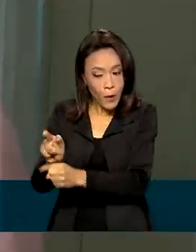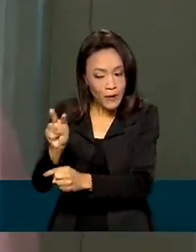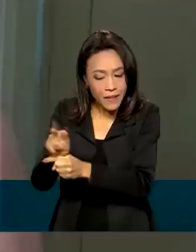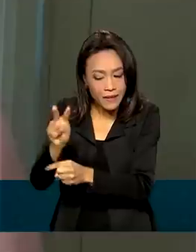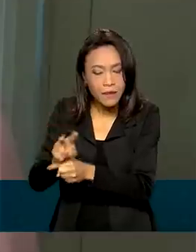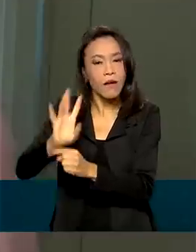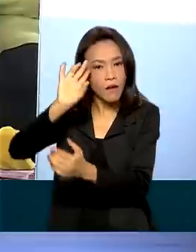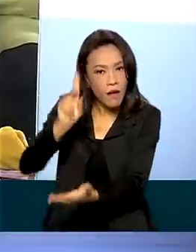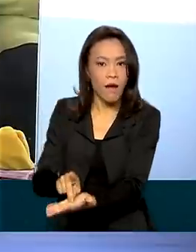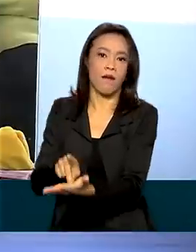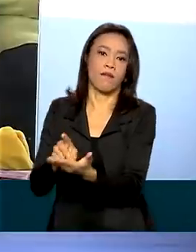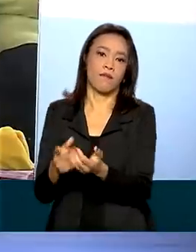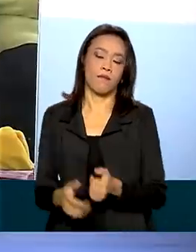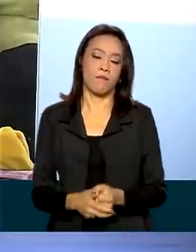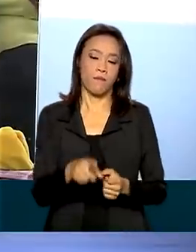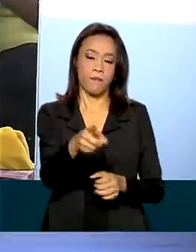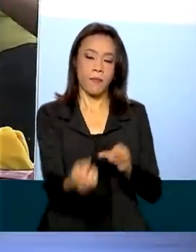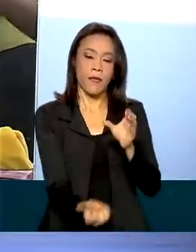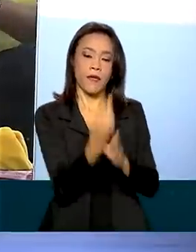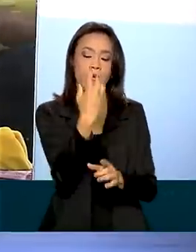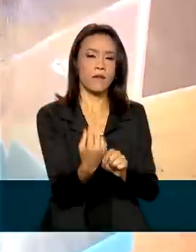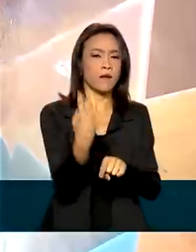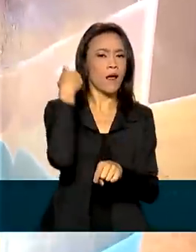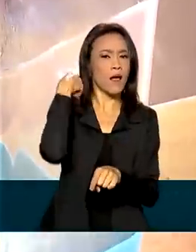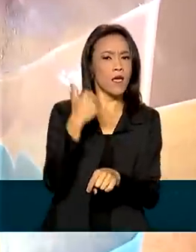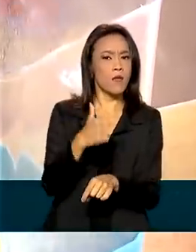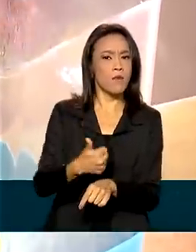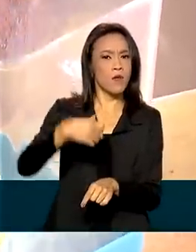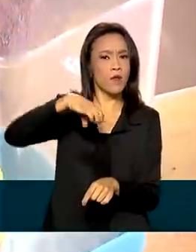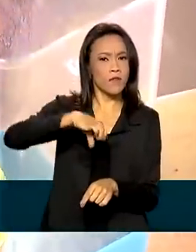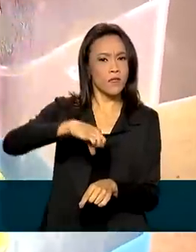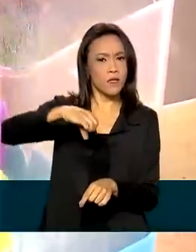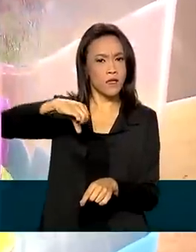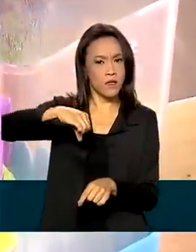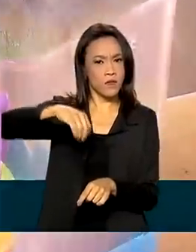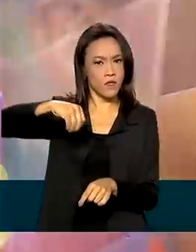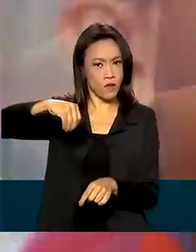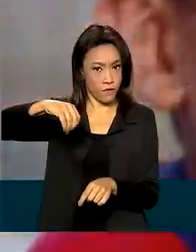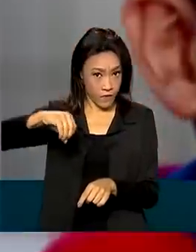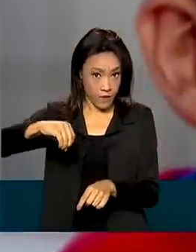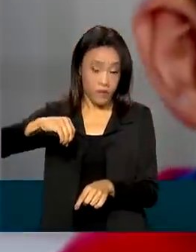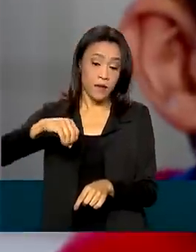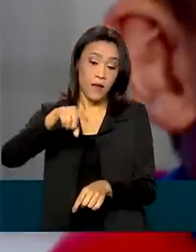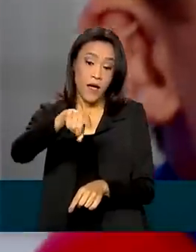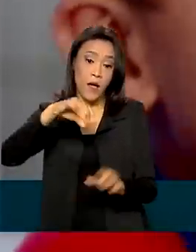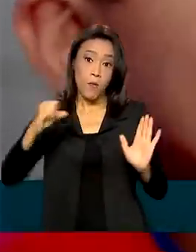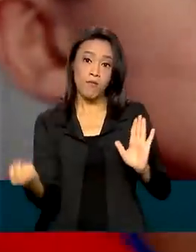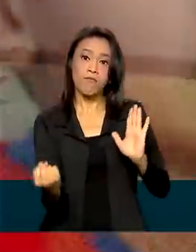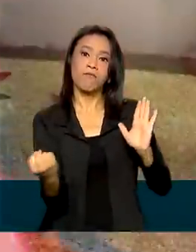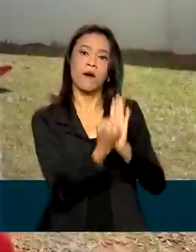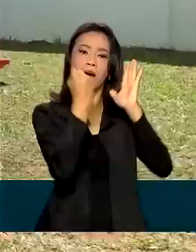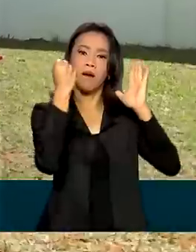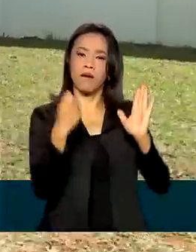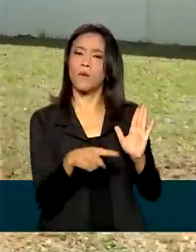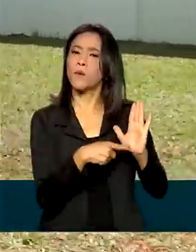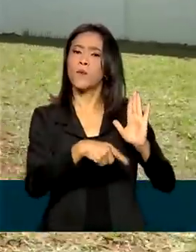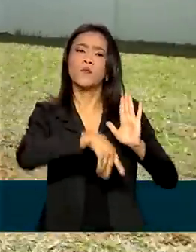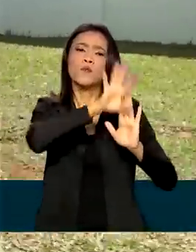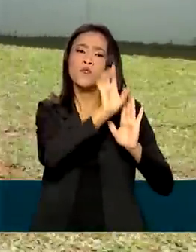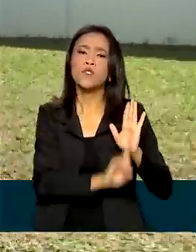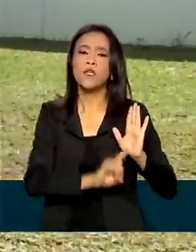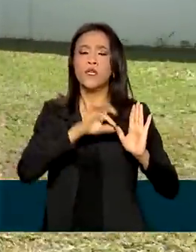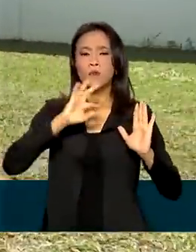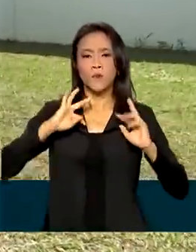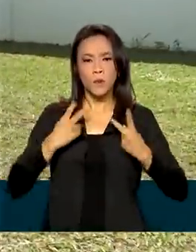agora é real. Criado em 1990, o Estatuto da Criança e do Adolescente é o marco regulatório dos direitos humanos